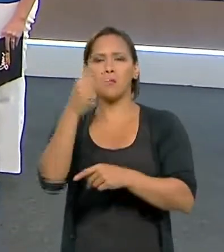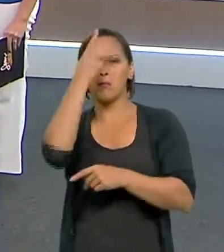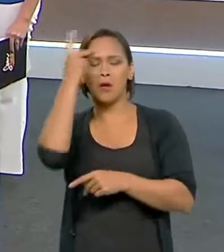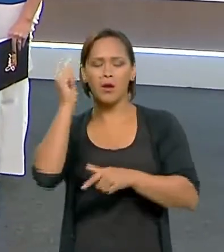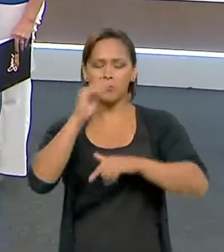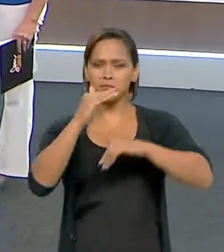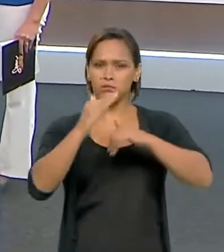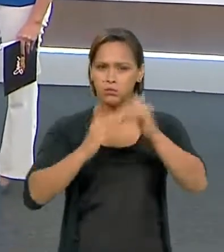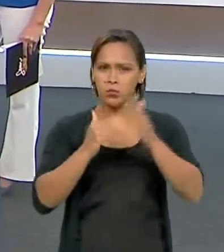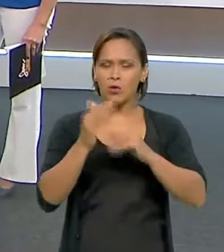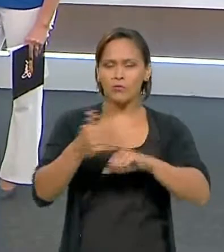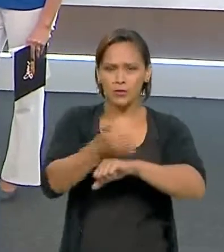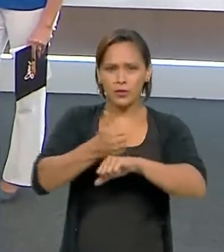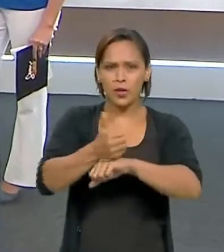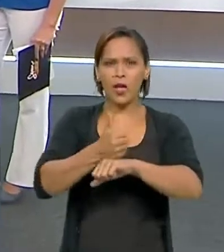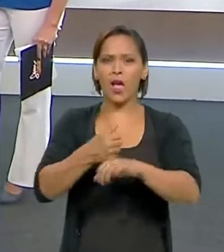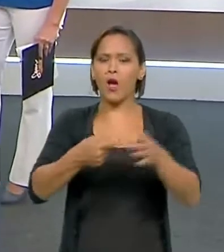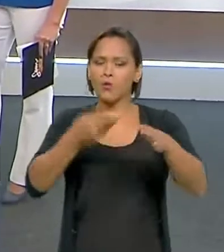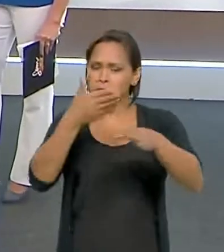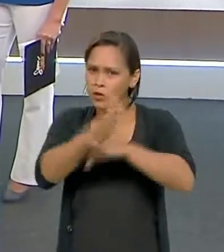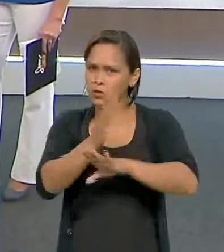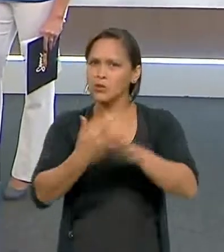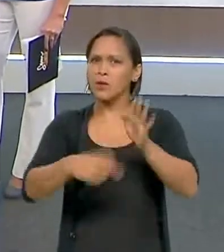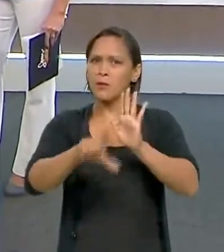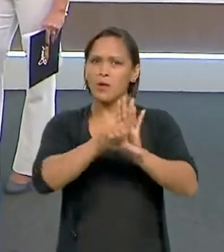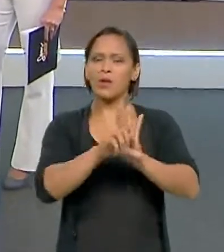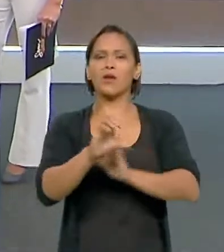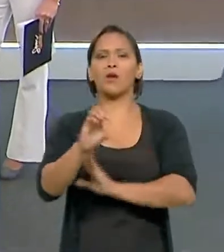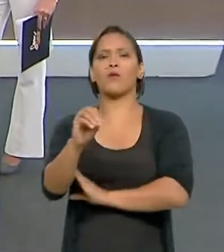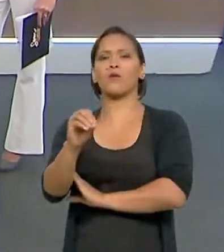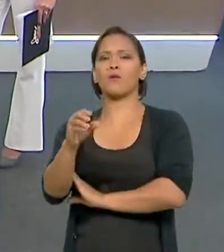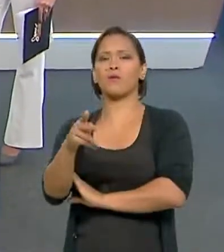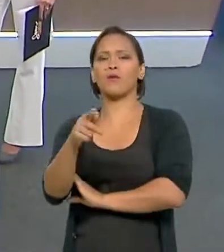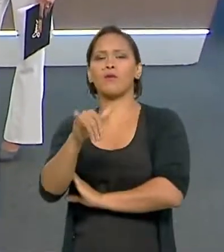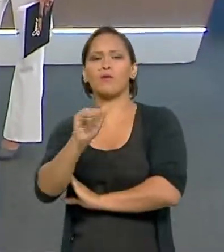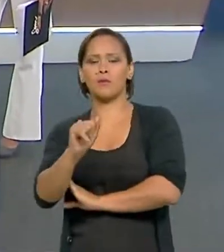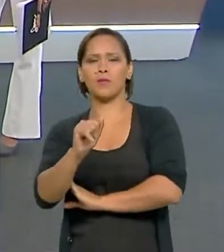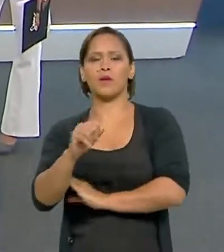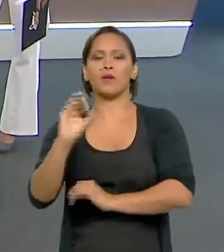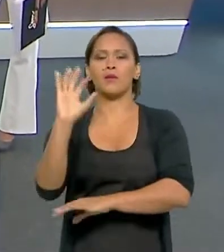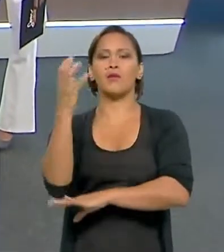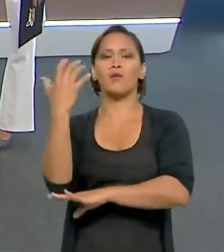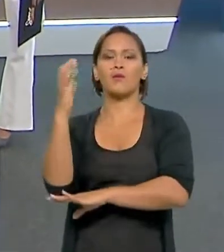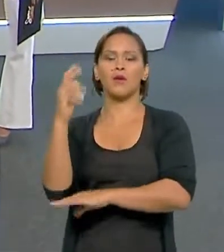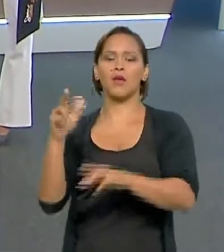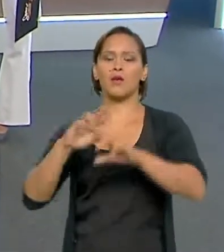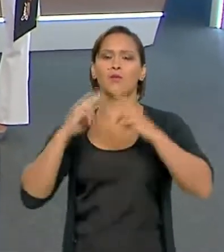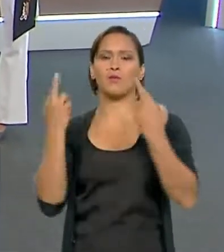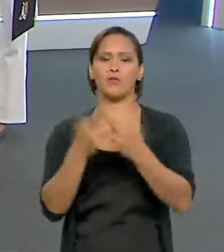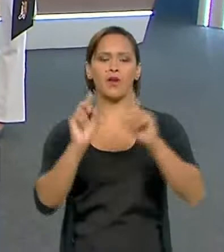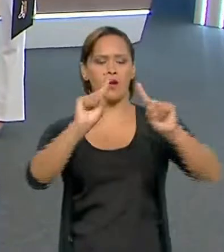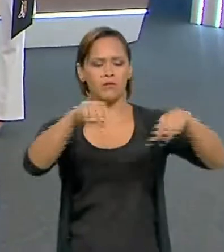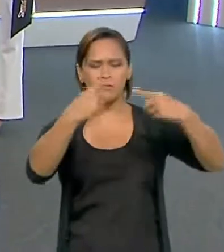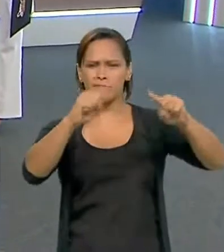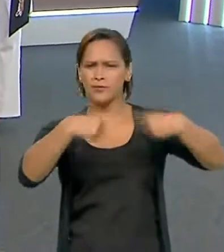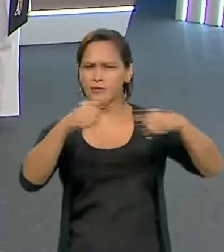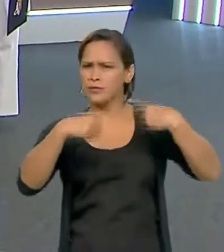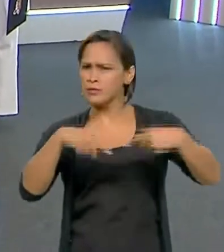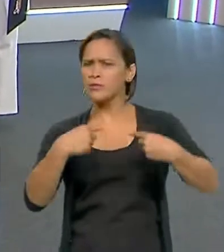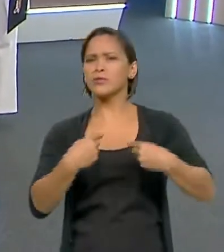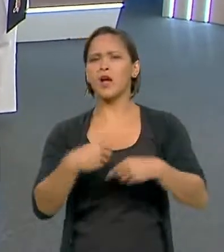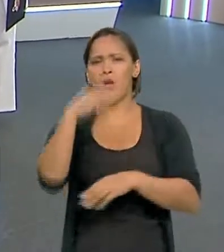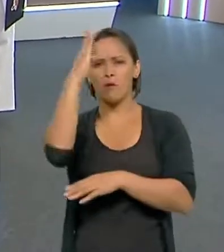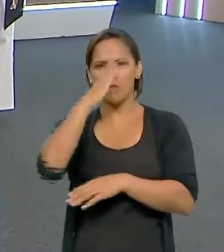autorizados, inclusive pela lei, ao COP25, a reunião sobre o clima. E fomos atacados violentamente